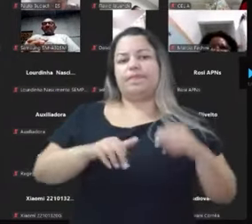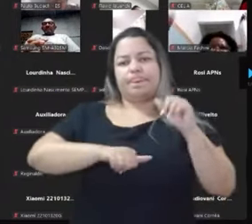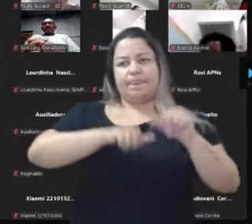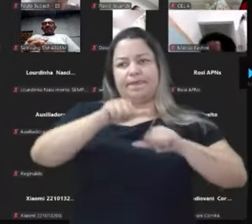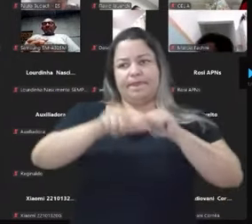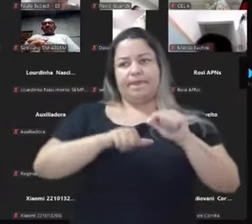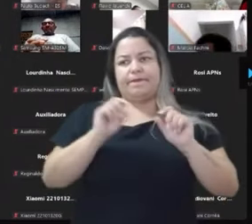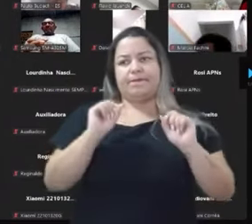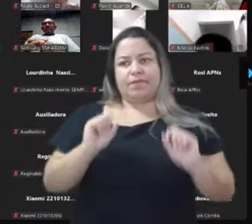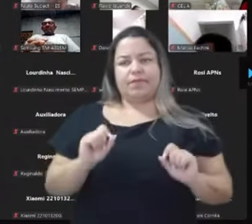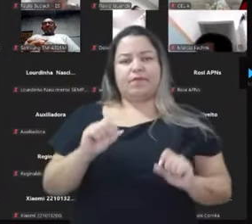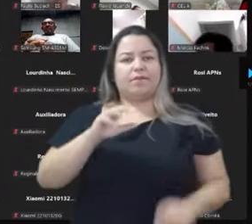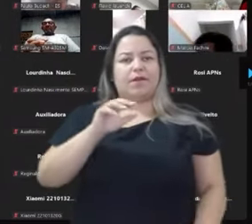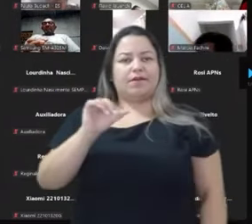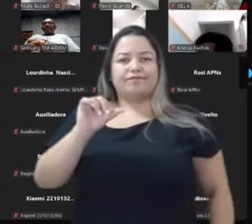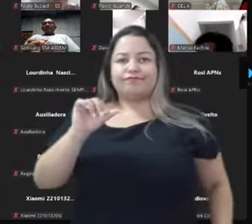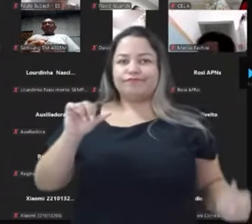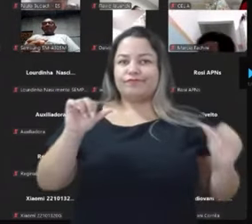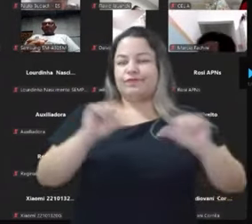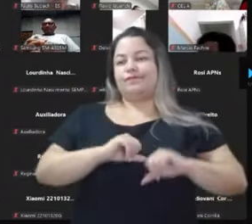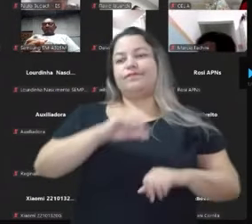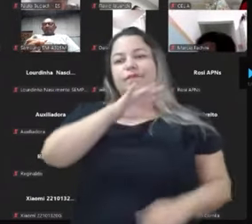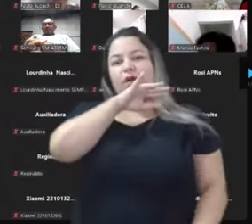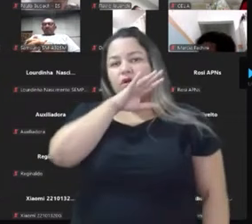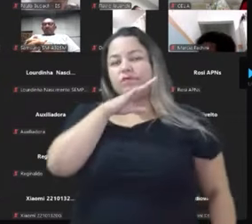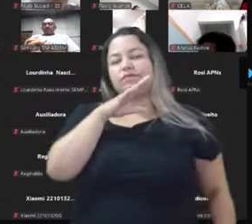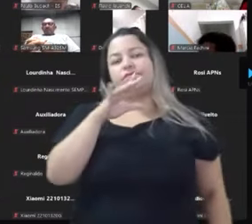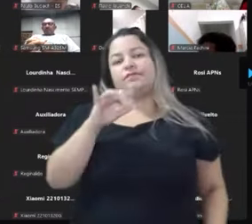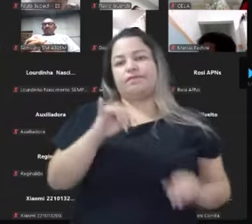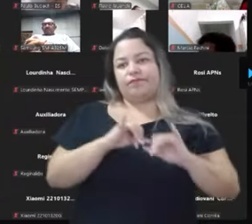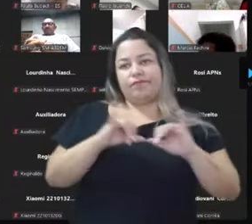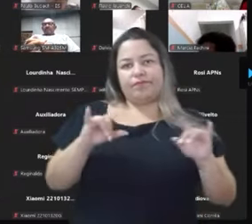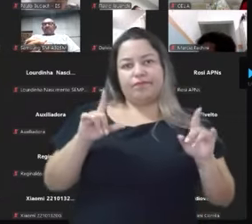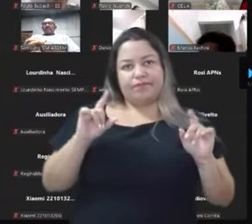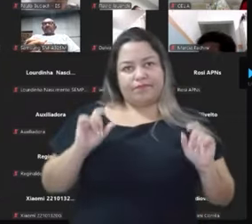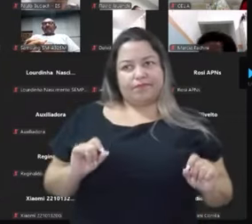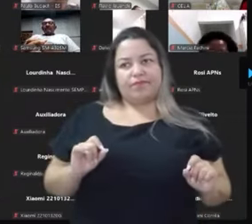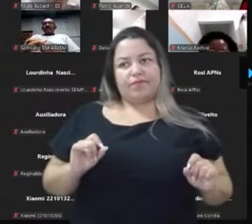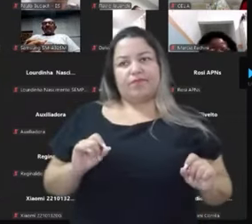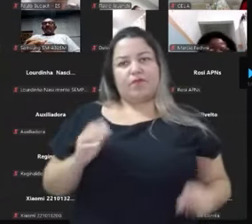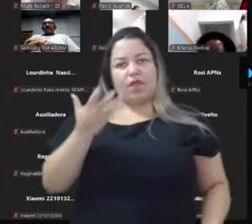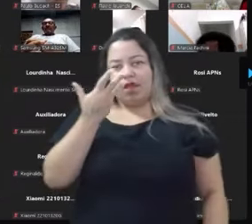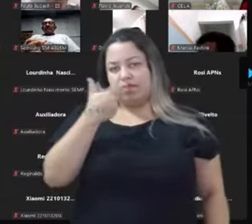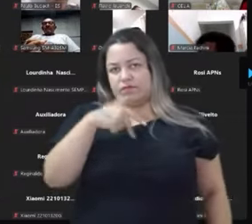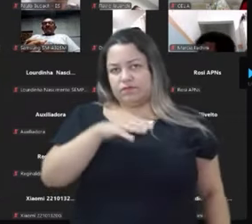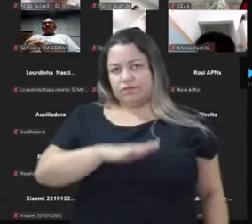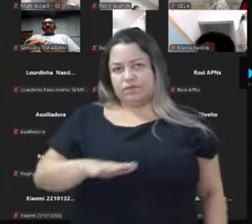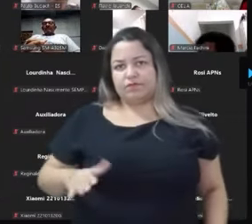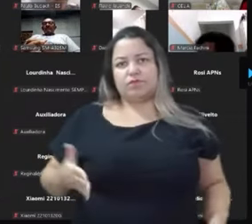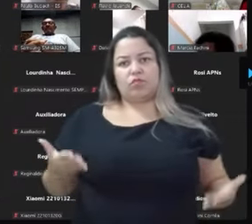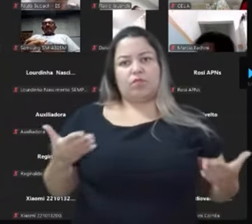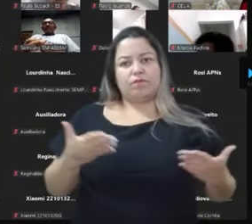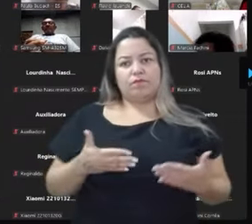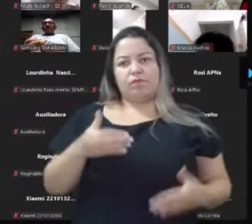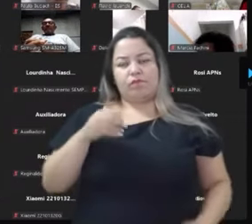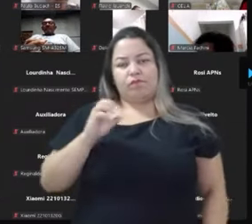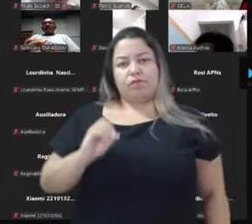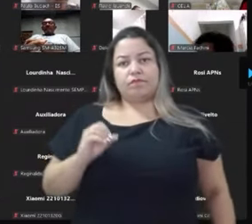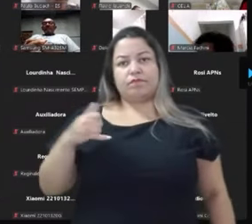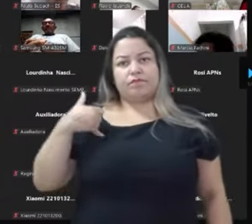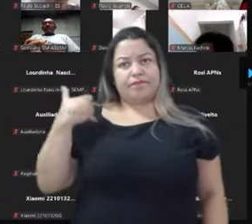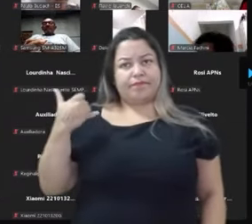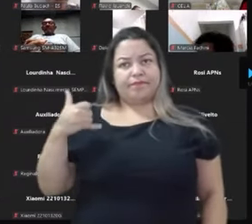Tem uma péssima notícia para quem está em negação, que é o seguinte, as crianças de hoje, é uma criança de 10 anos hoje,